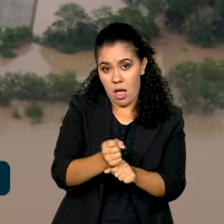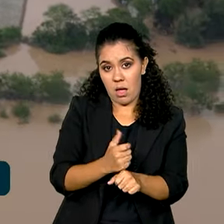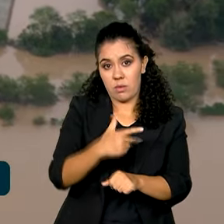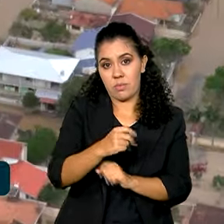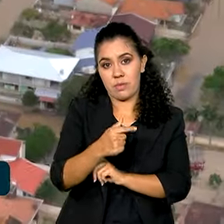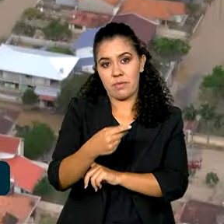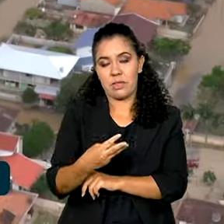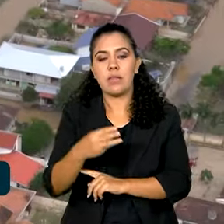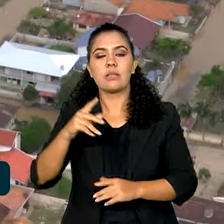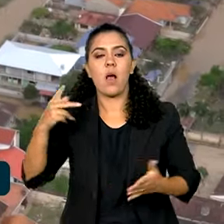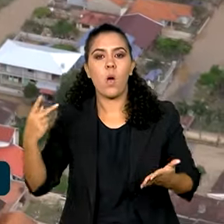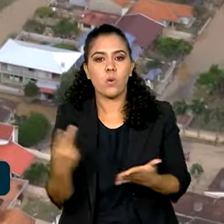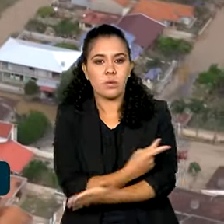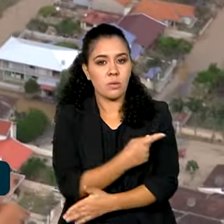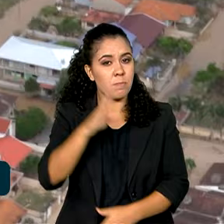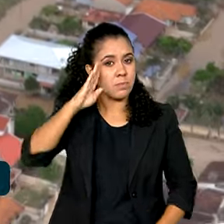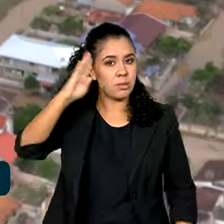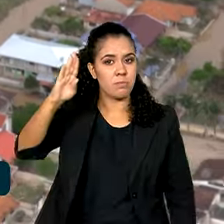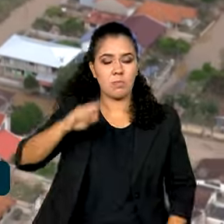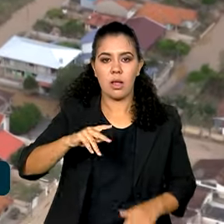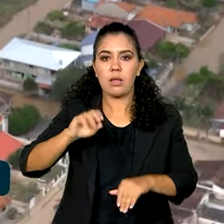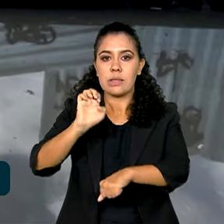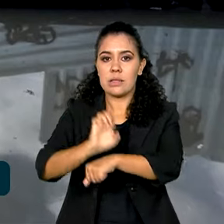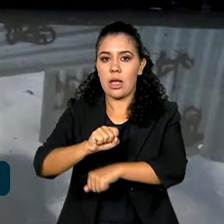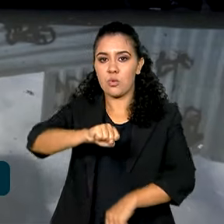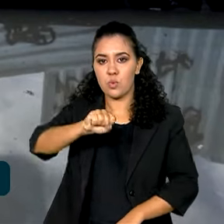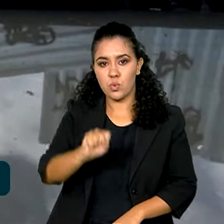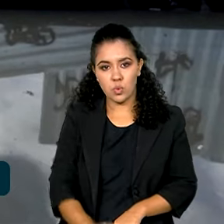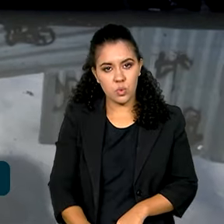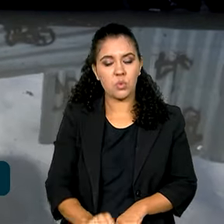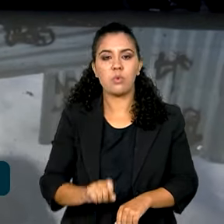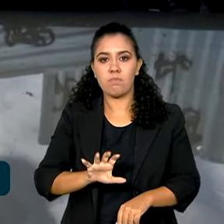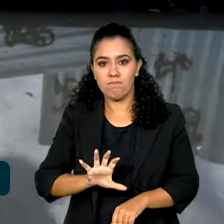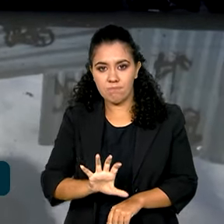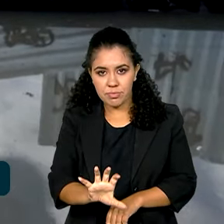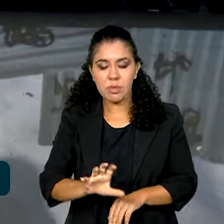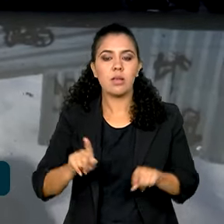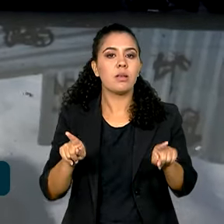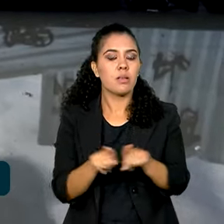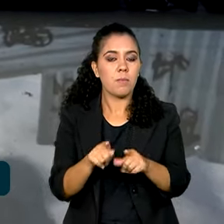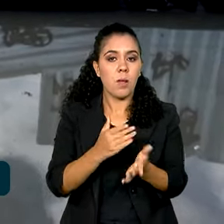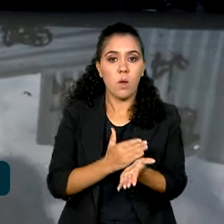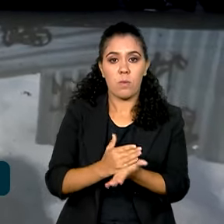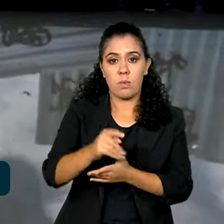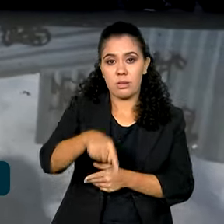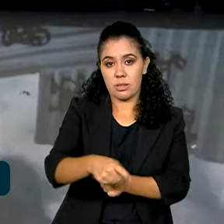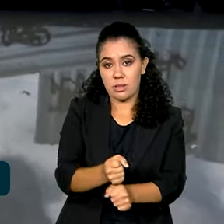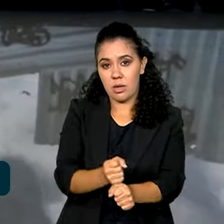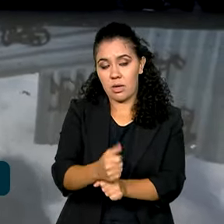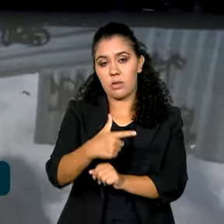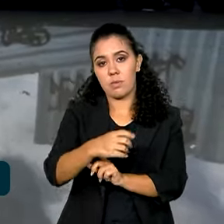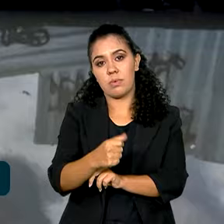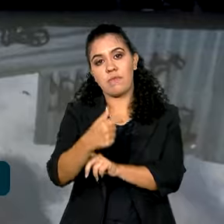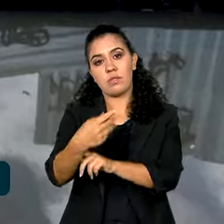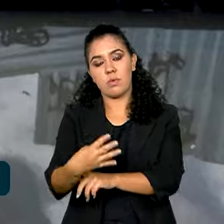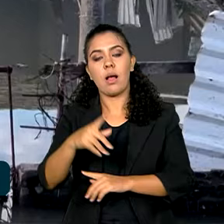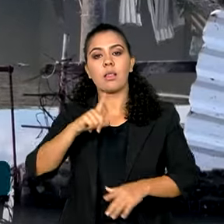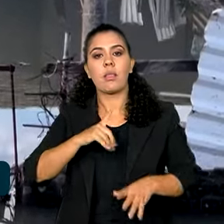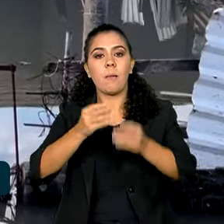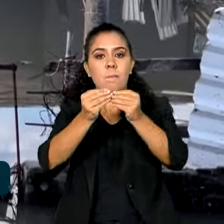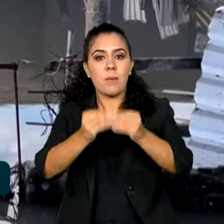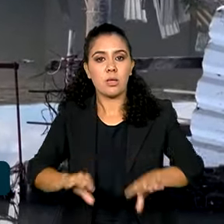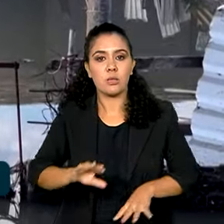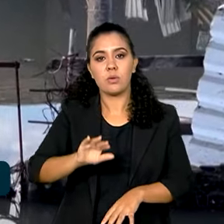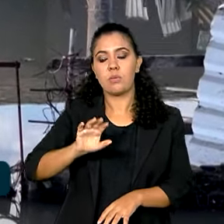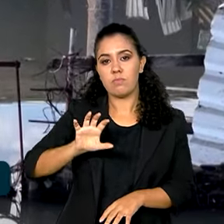fortemente a região sul do país e, neste início de 2024, afetando a região